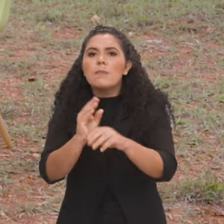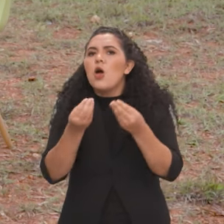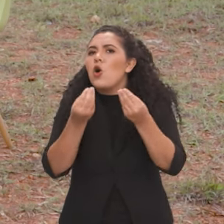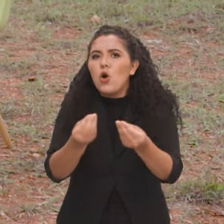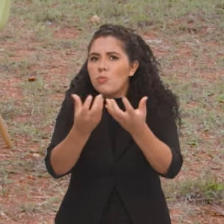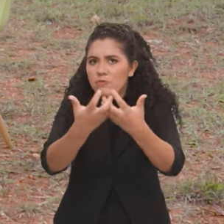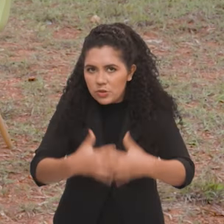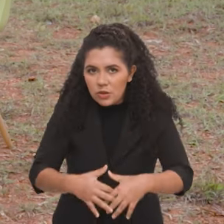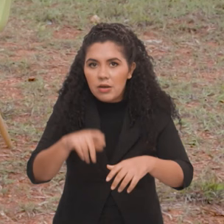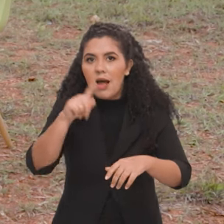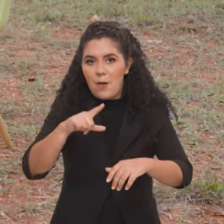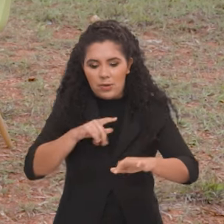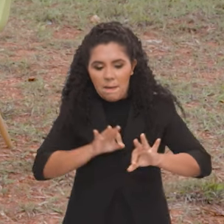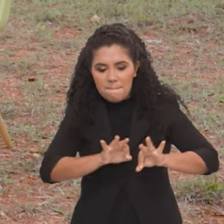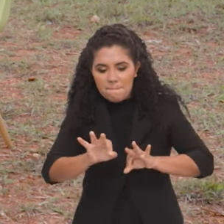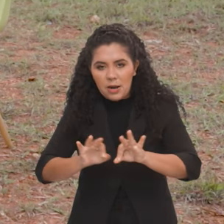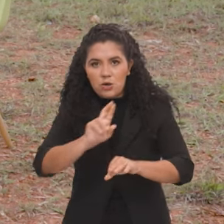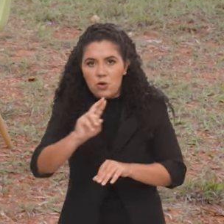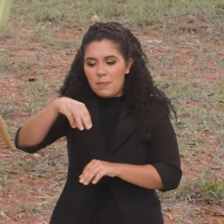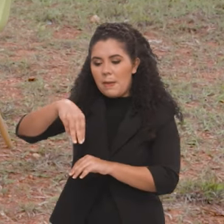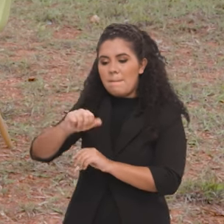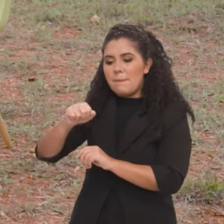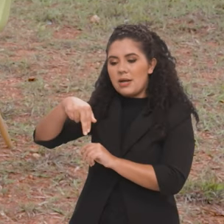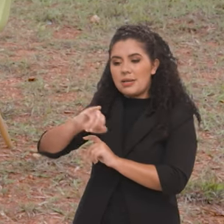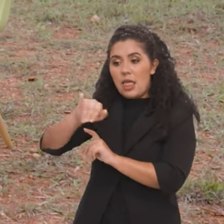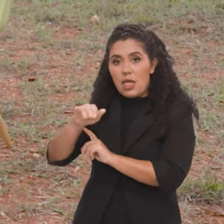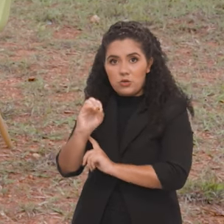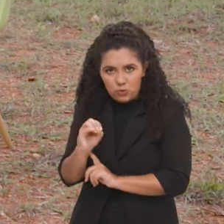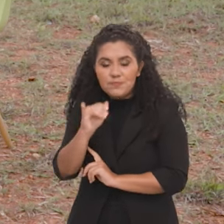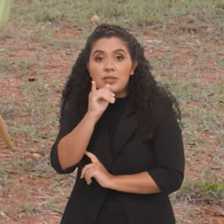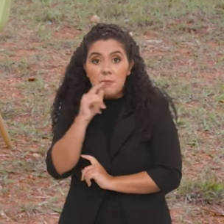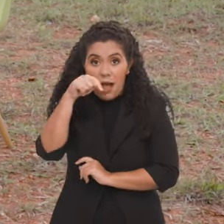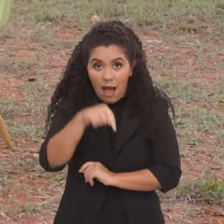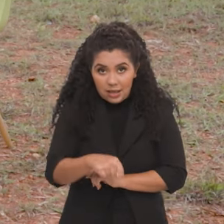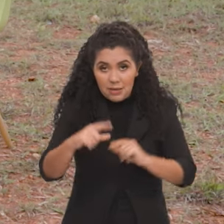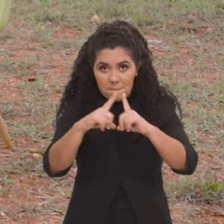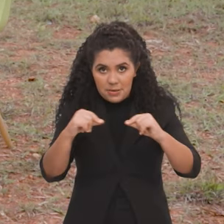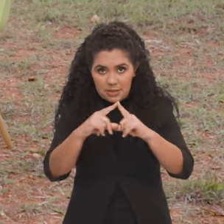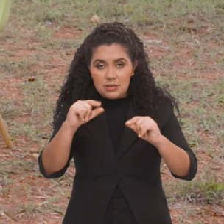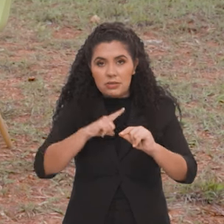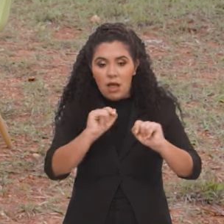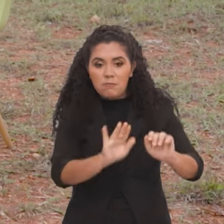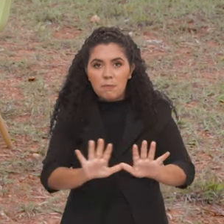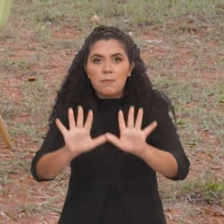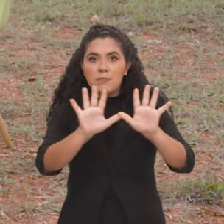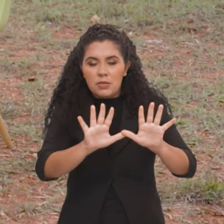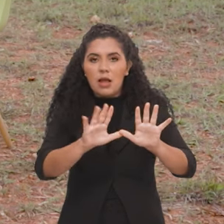que nós chamamos de plano de manejo. Por exemplo, aqui no Parque Nacional de Brasília, acabou de ter o seu plano de manejo